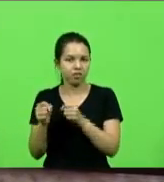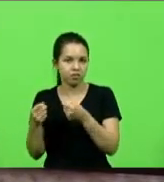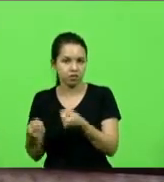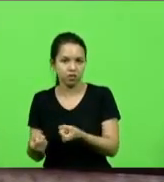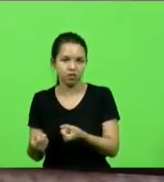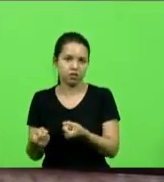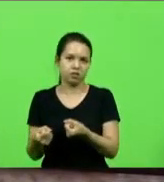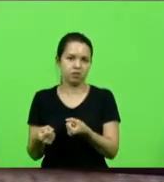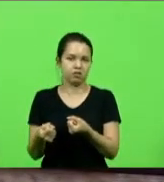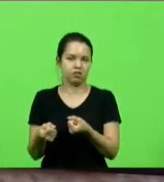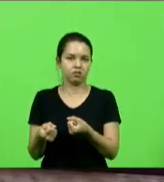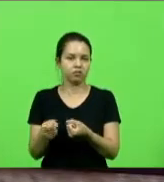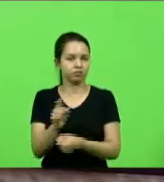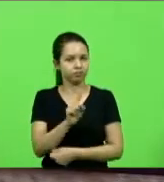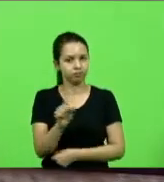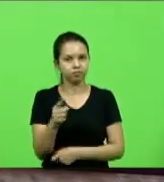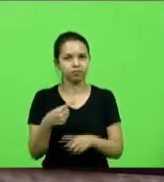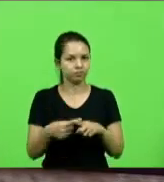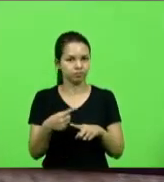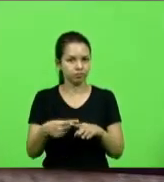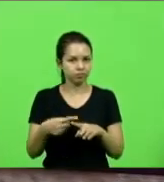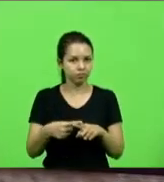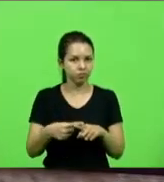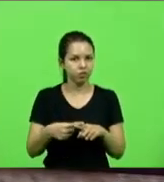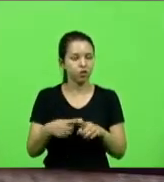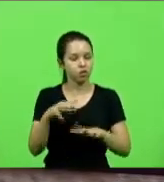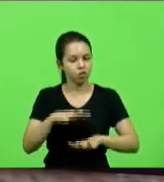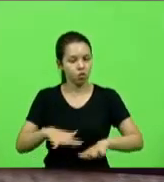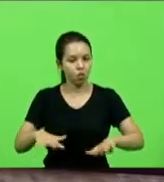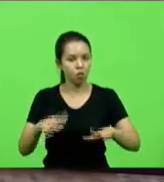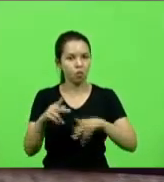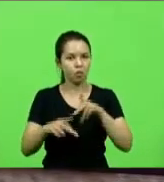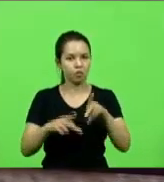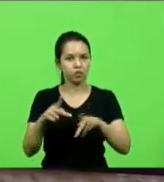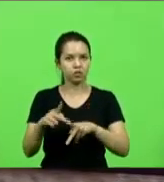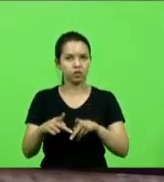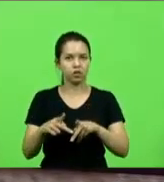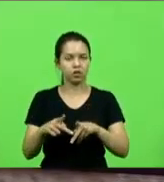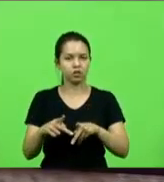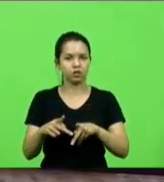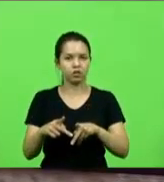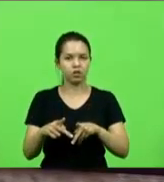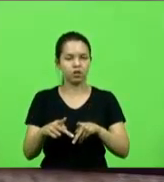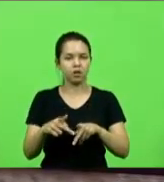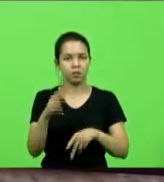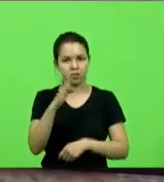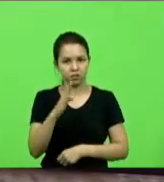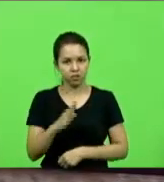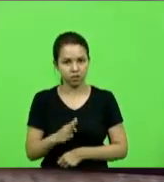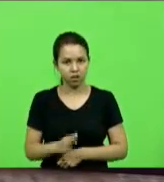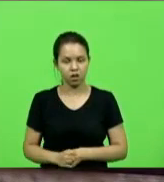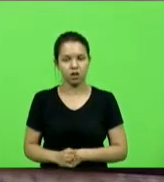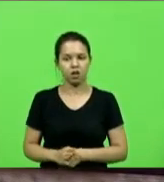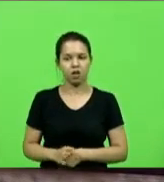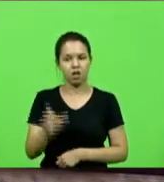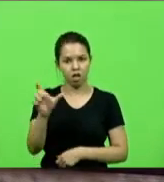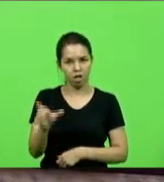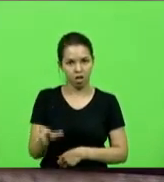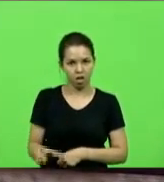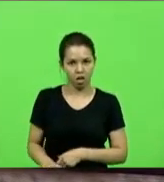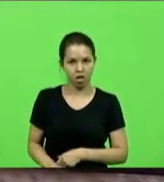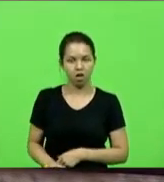todos os brasileiros são considerados inocentes, até o trânsito em julgado da decisão condenatória.